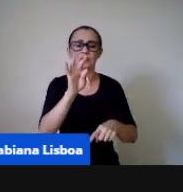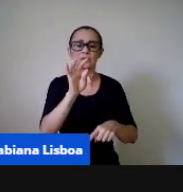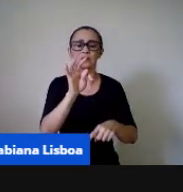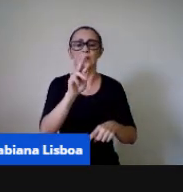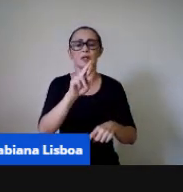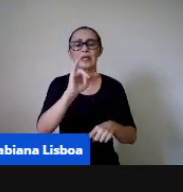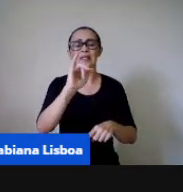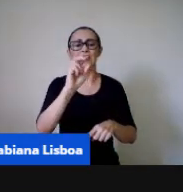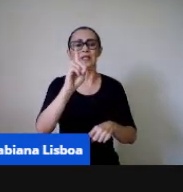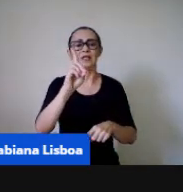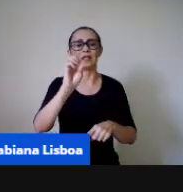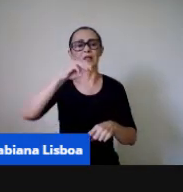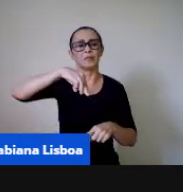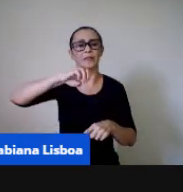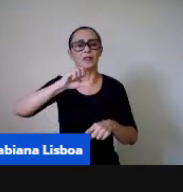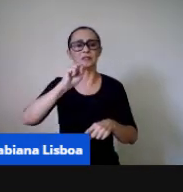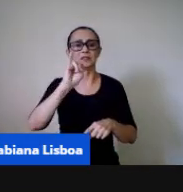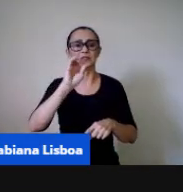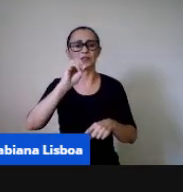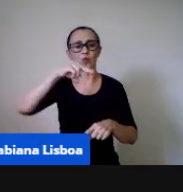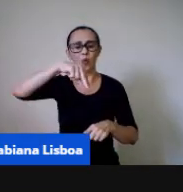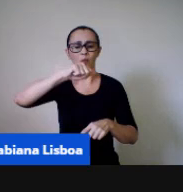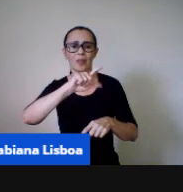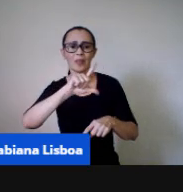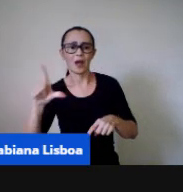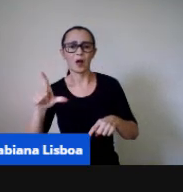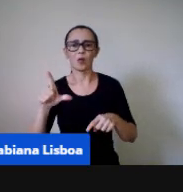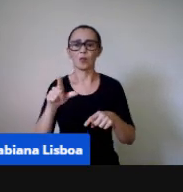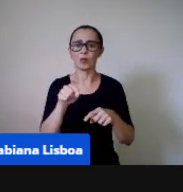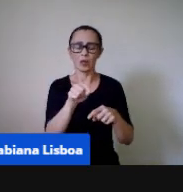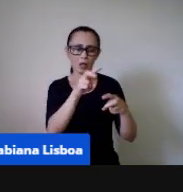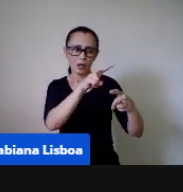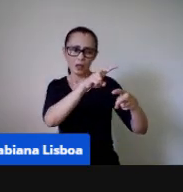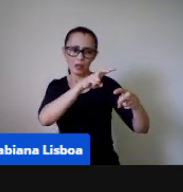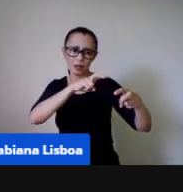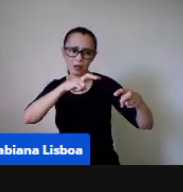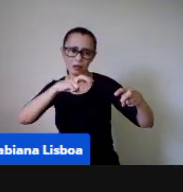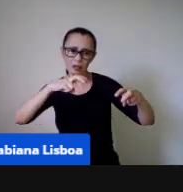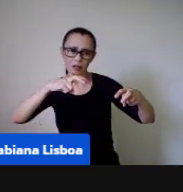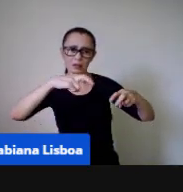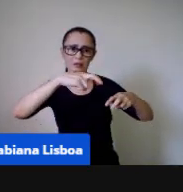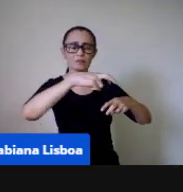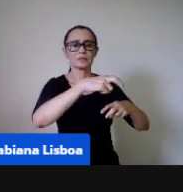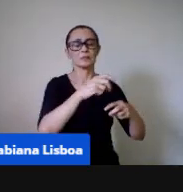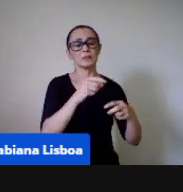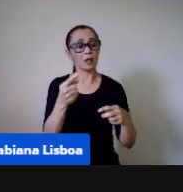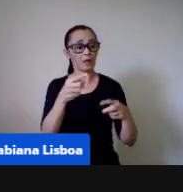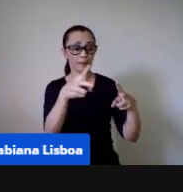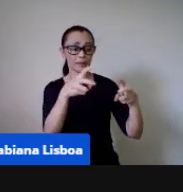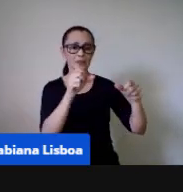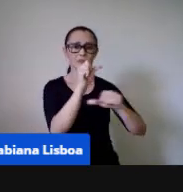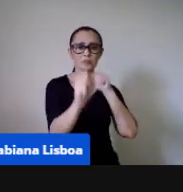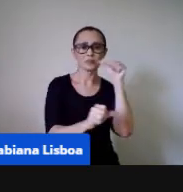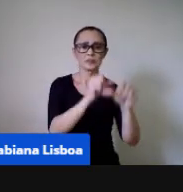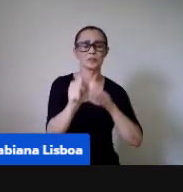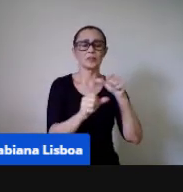garantindo que elas possam perceber as relações e as transformações, né, dentro desse eixo espaço e forma.